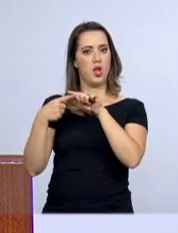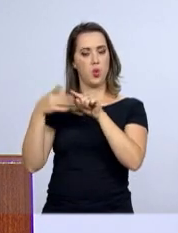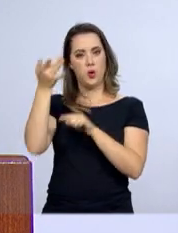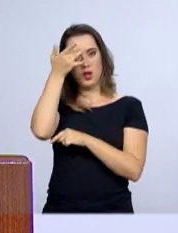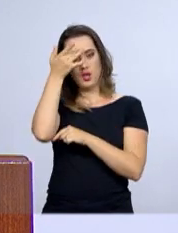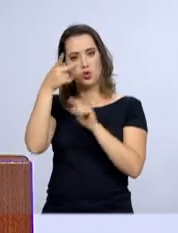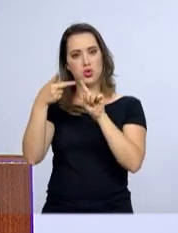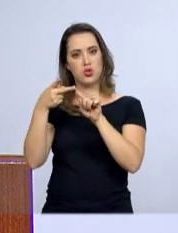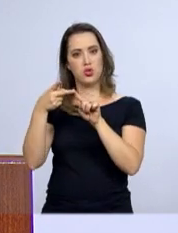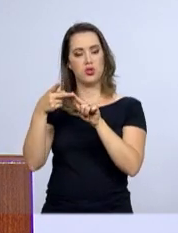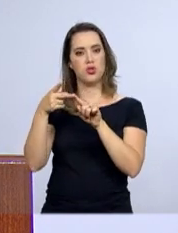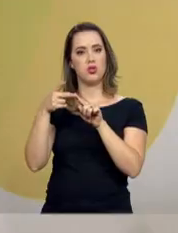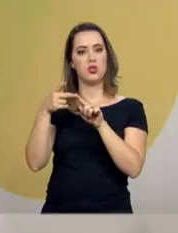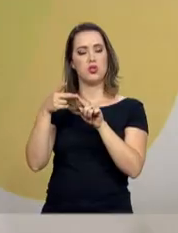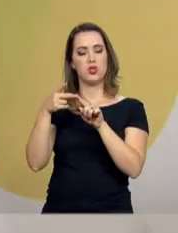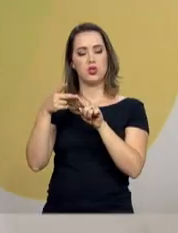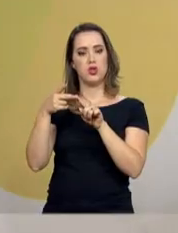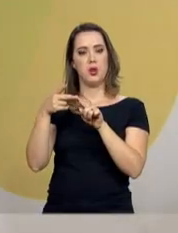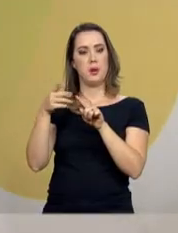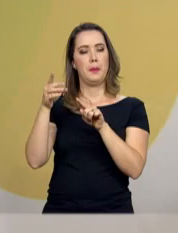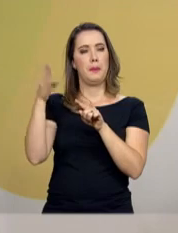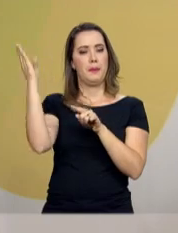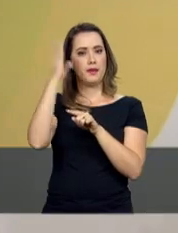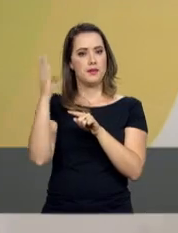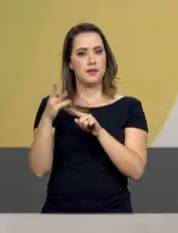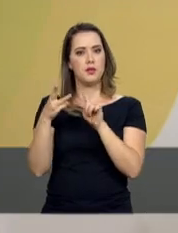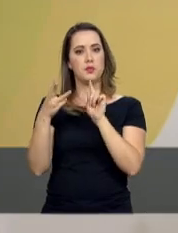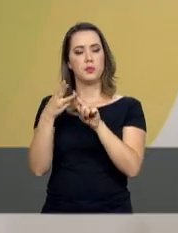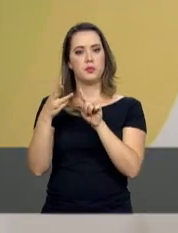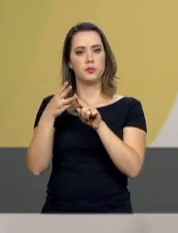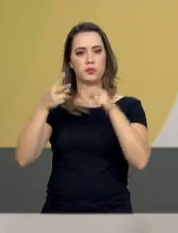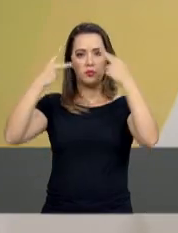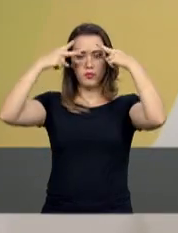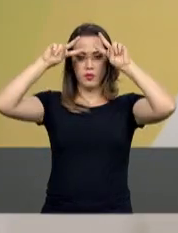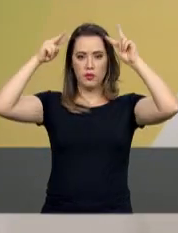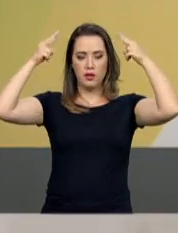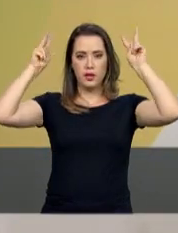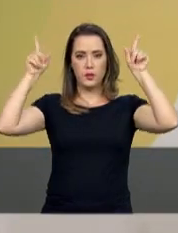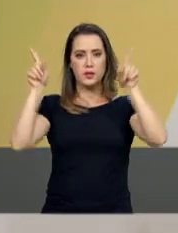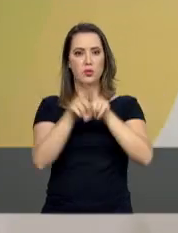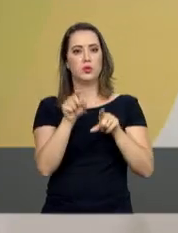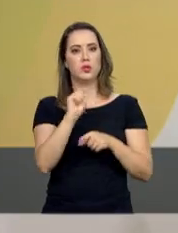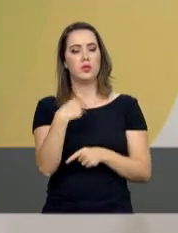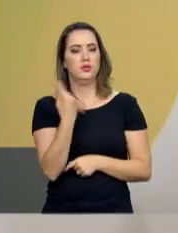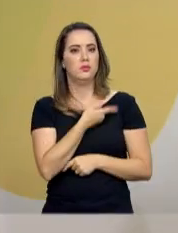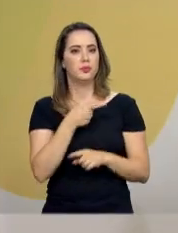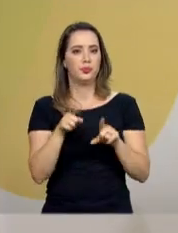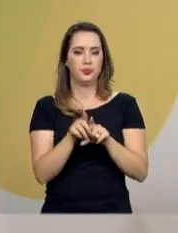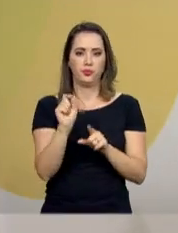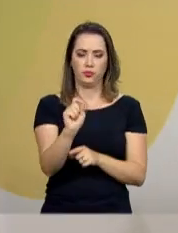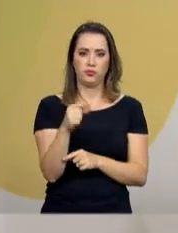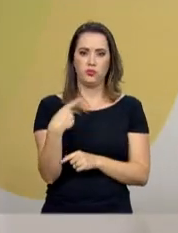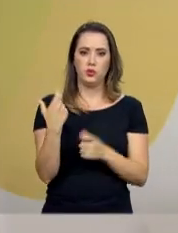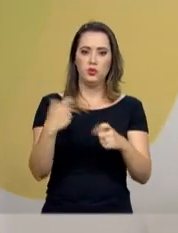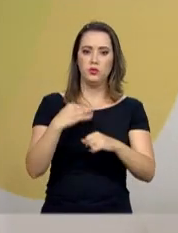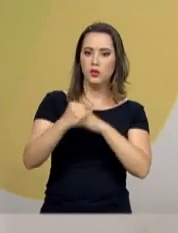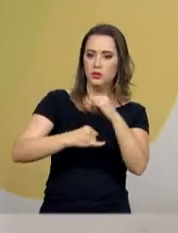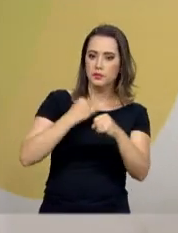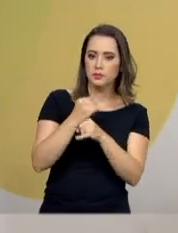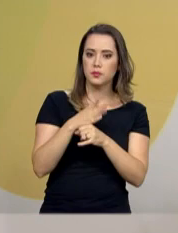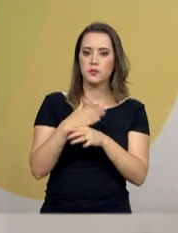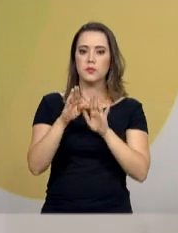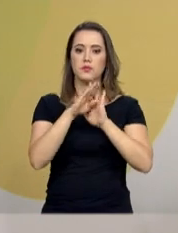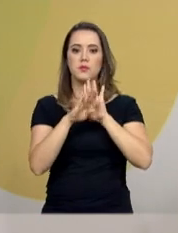do Brasil e do Egito. Também foi lançada a Plataforma Digital do Voluntariado, um espaço na internet que vai conectar